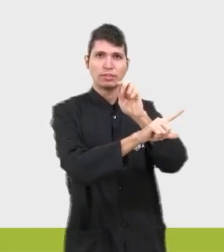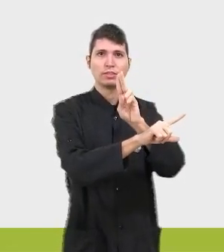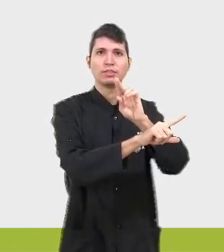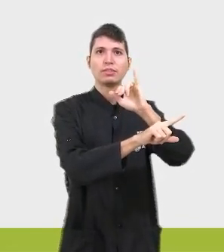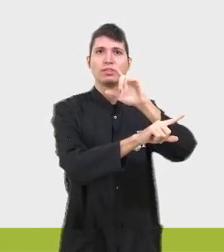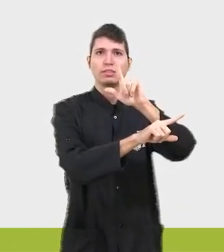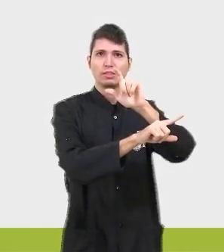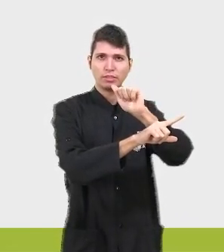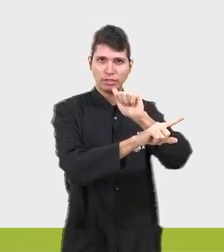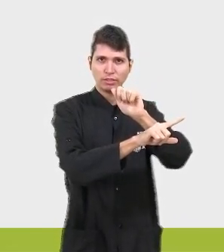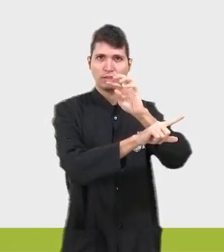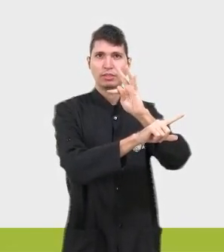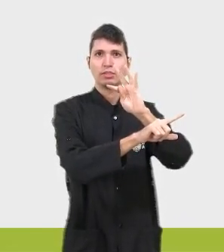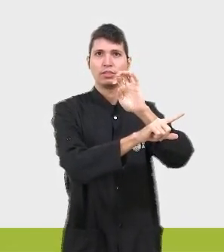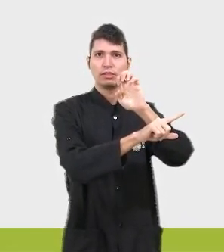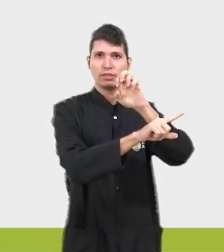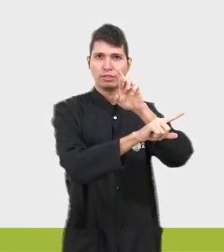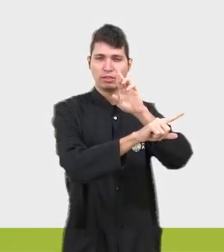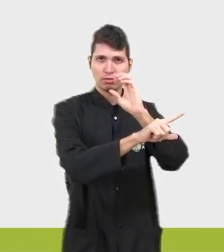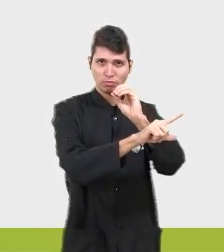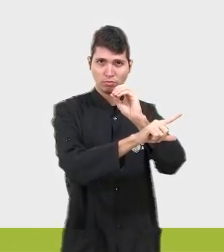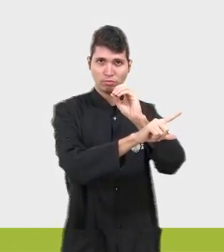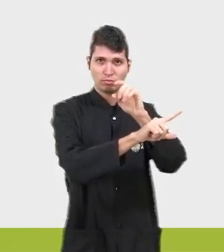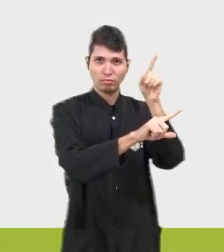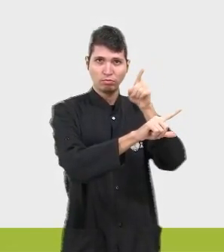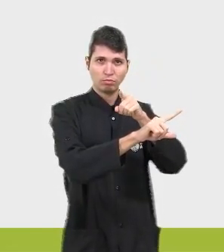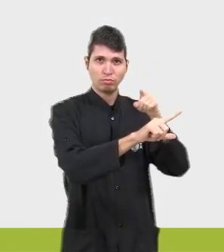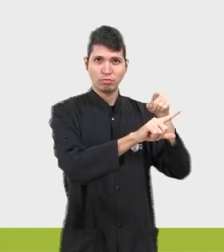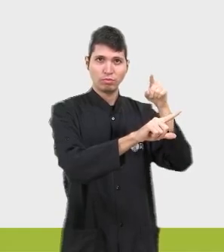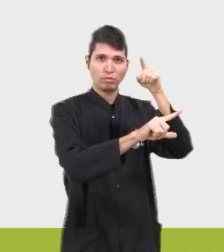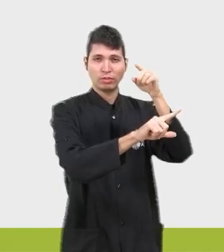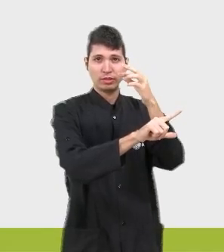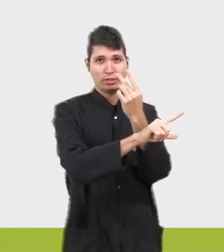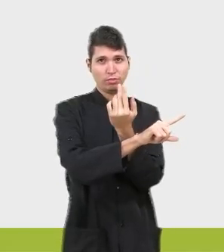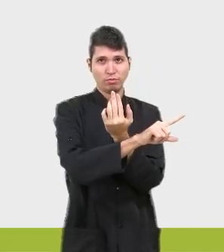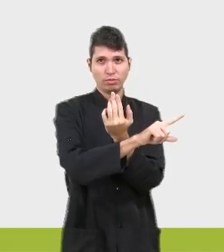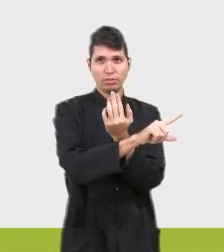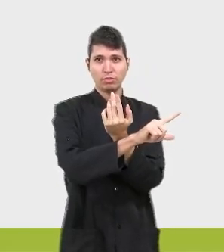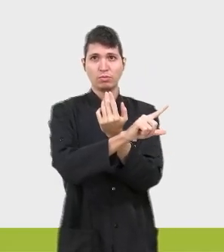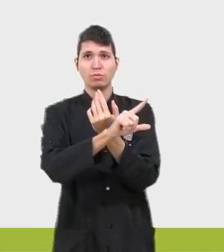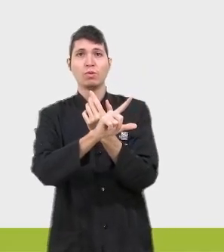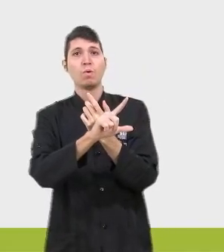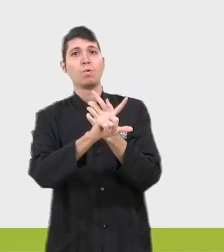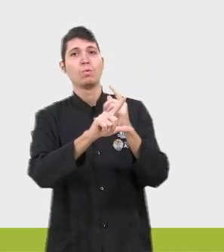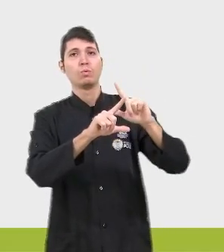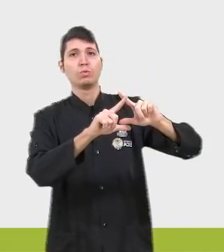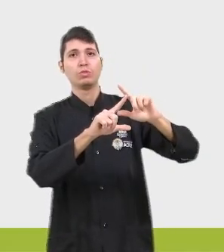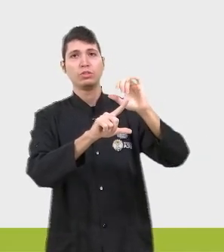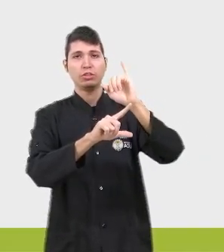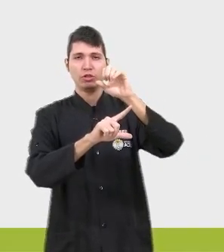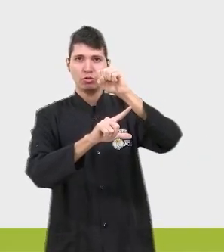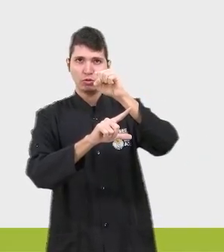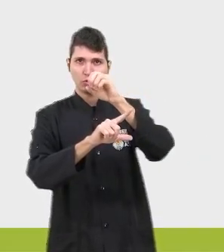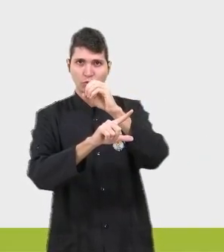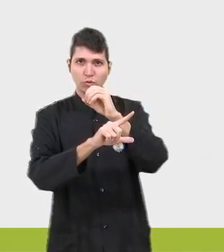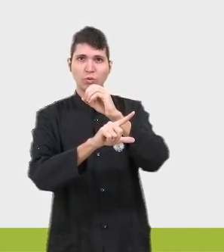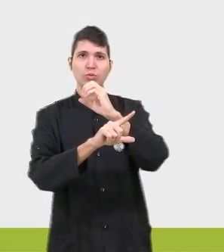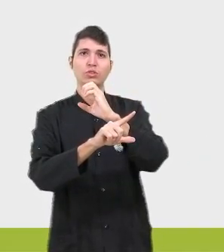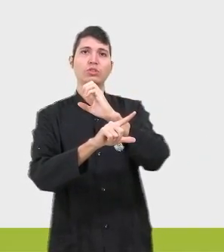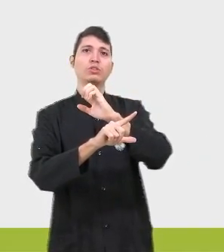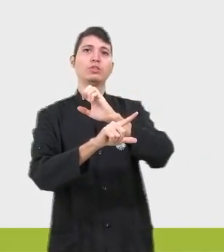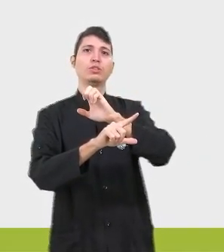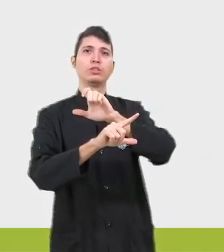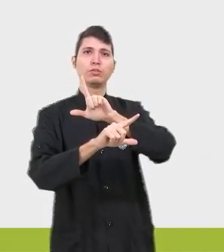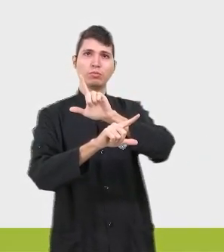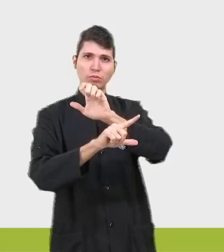Muito igual àquela figura inicial. Triângulos exósceles. O são triângulos exósceles? Apresentam